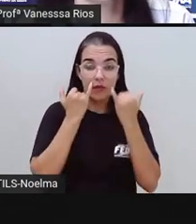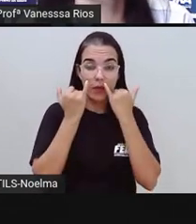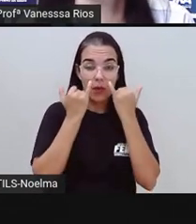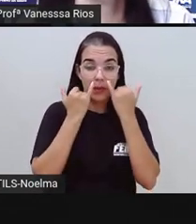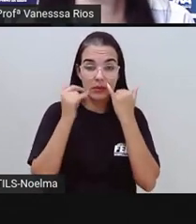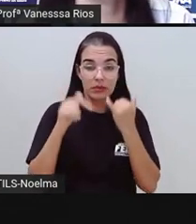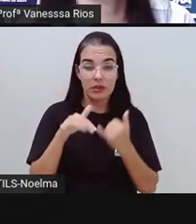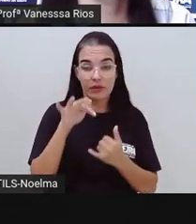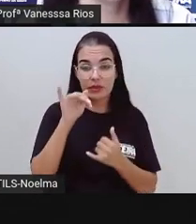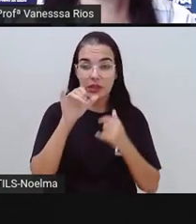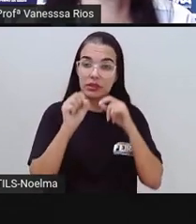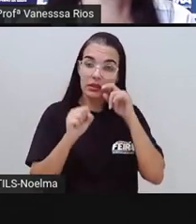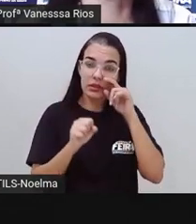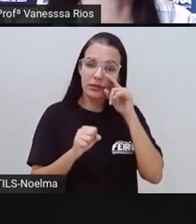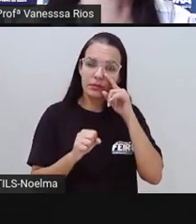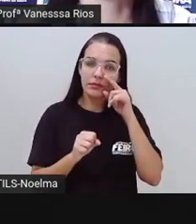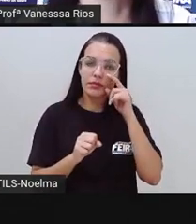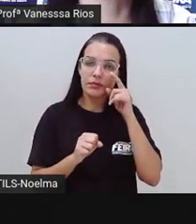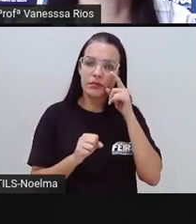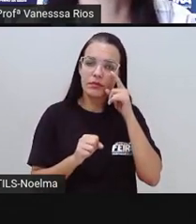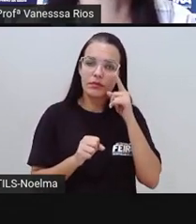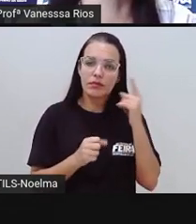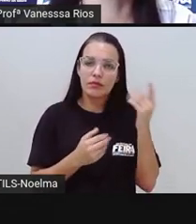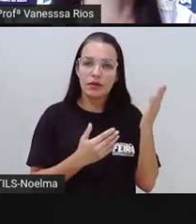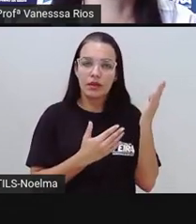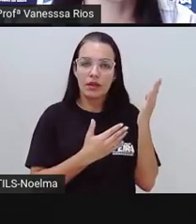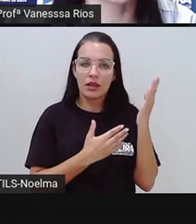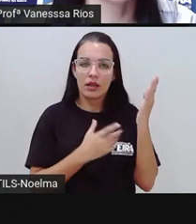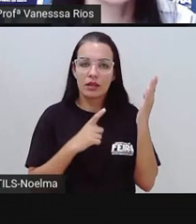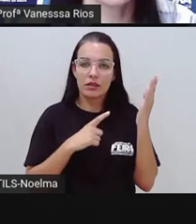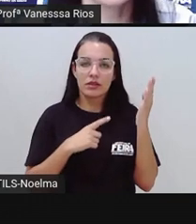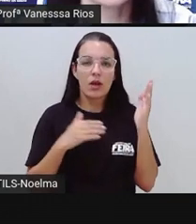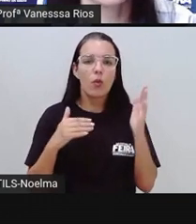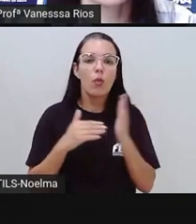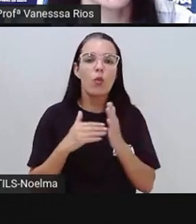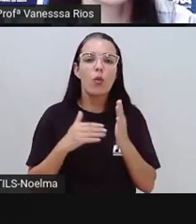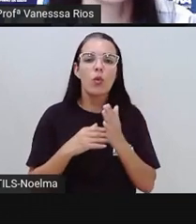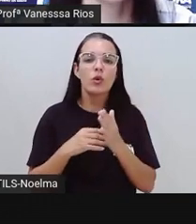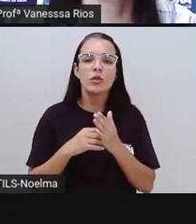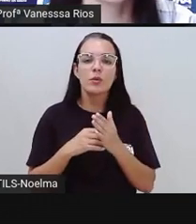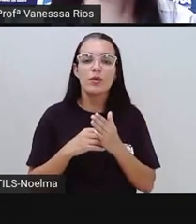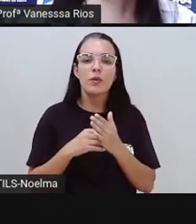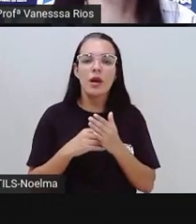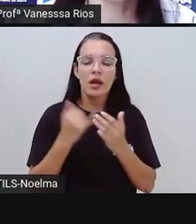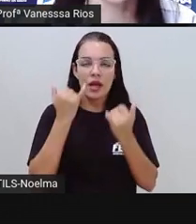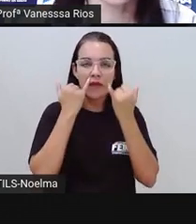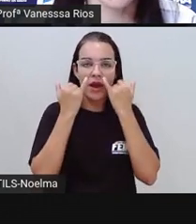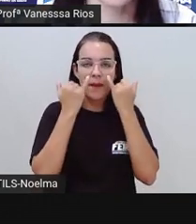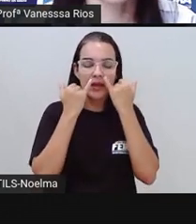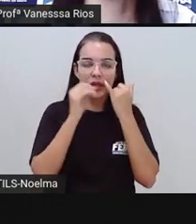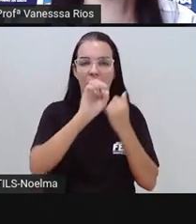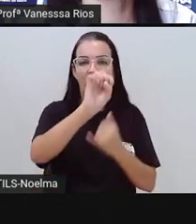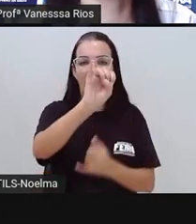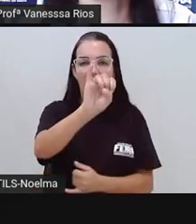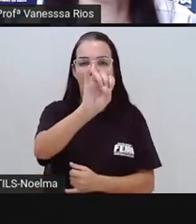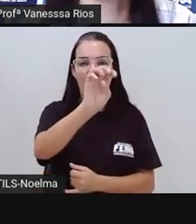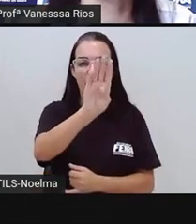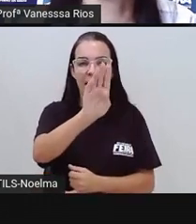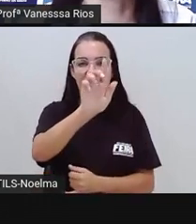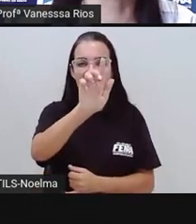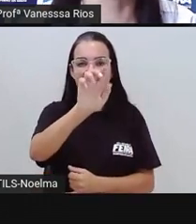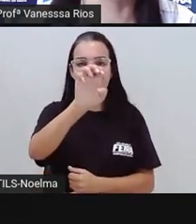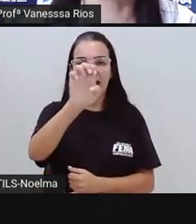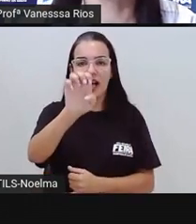Feira de Santana. Esses dados aí são os últimos dados escolhidos aí pelo IBGE, que é o Instituto